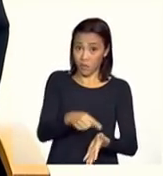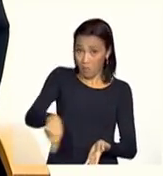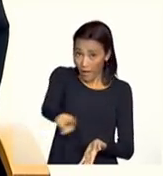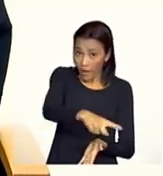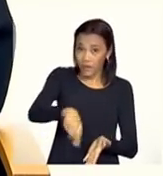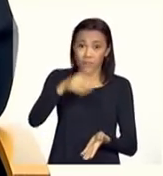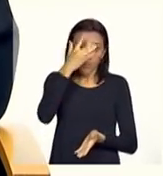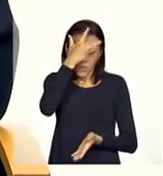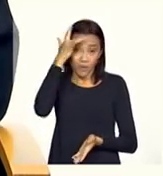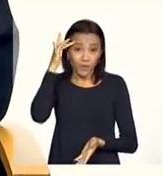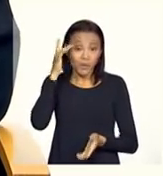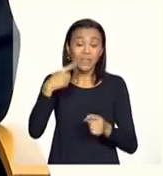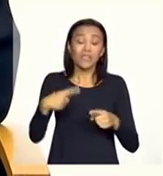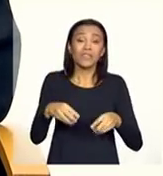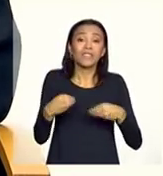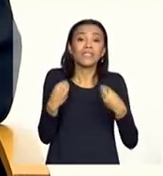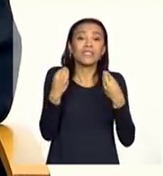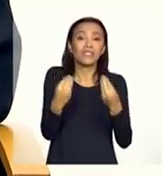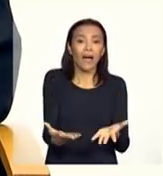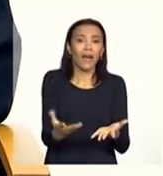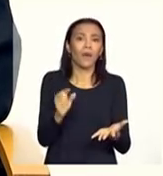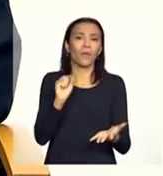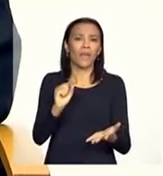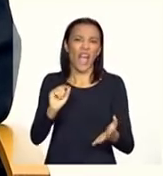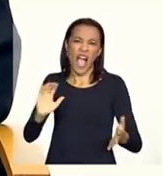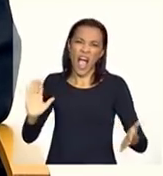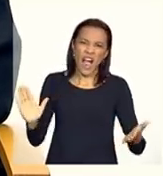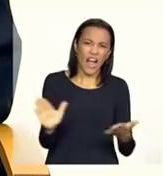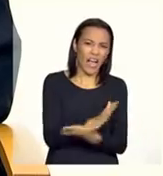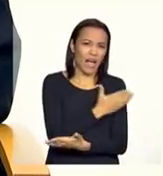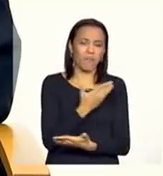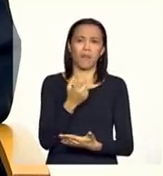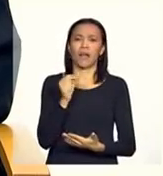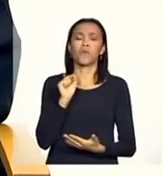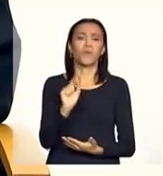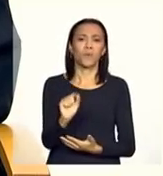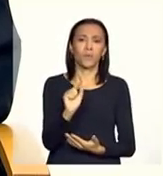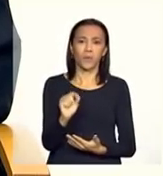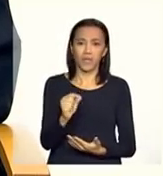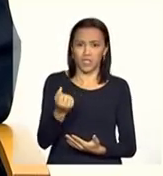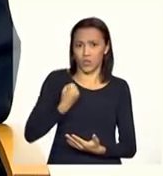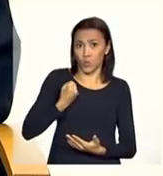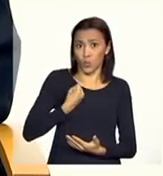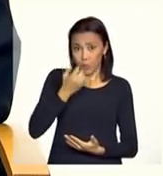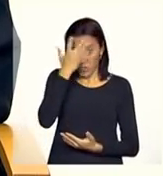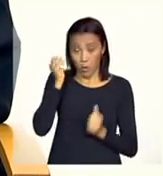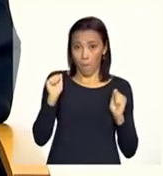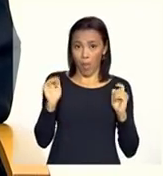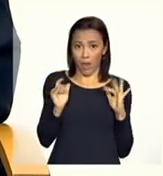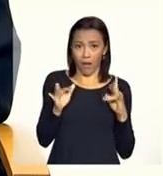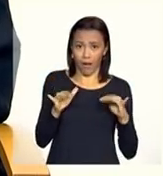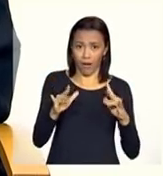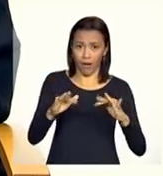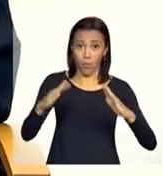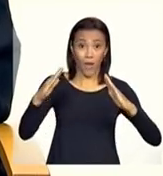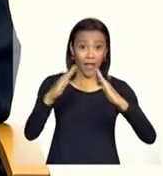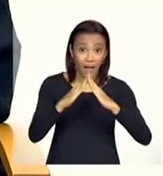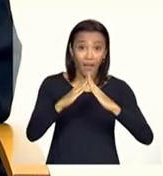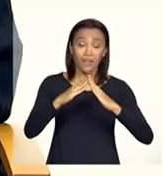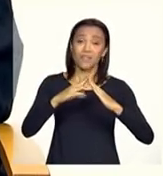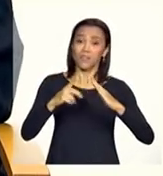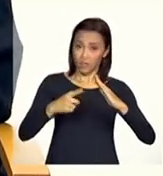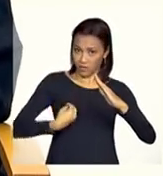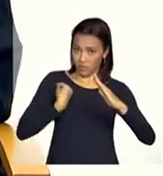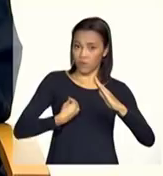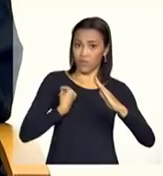trazendo uma nova lógica de acabar com esses desenhos grandes e numerosos de pessoas com deficiência, que